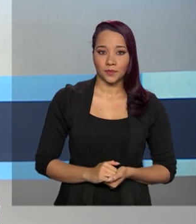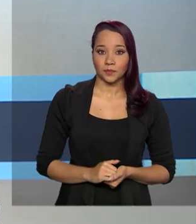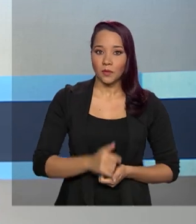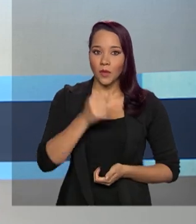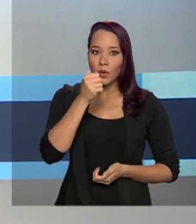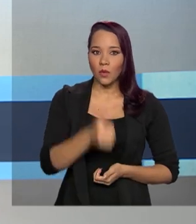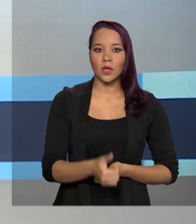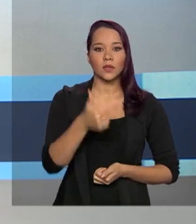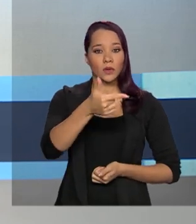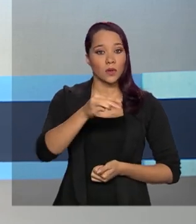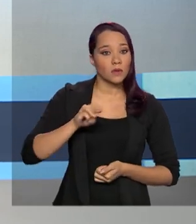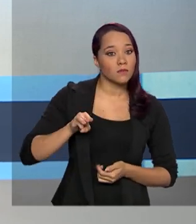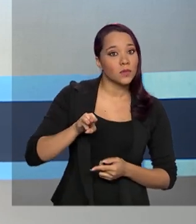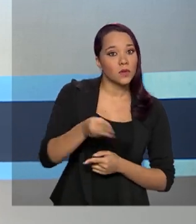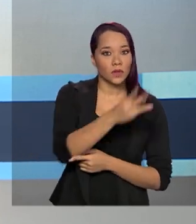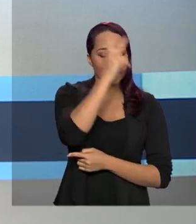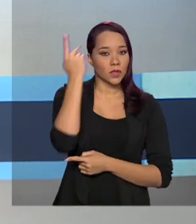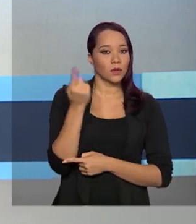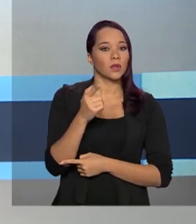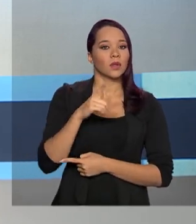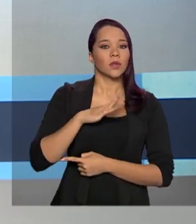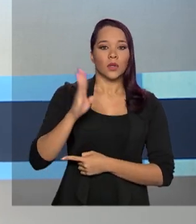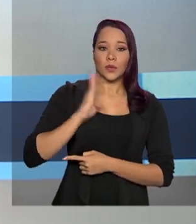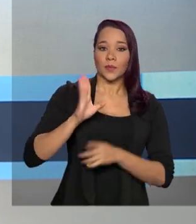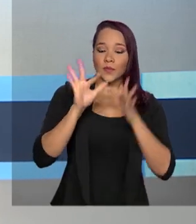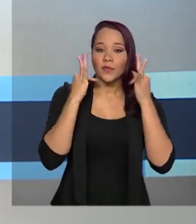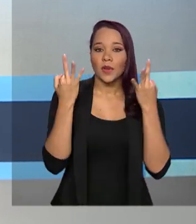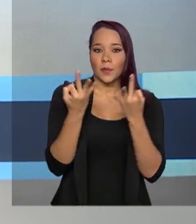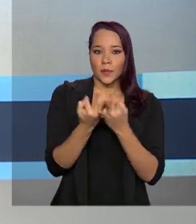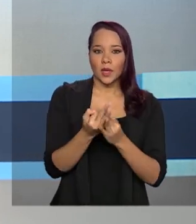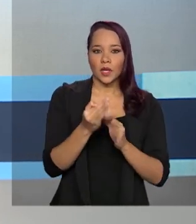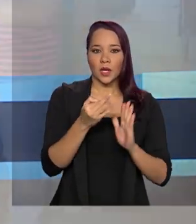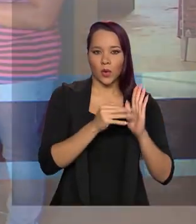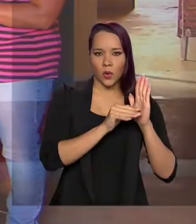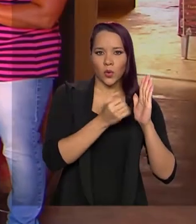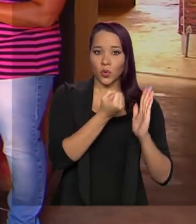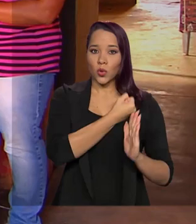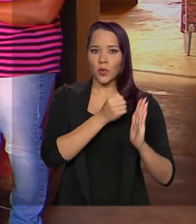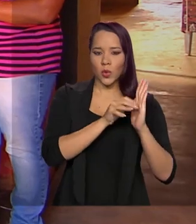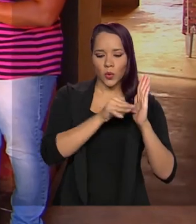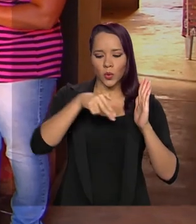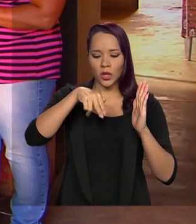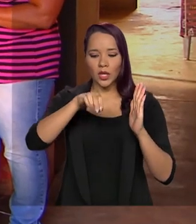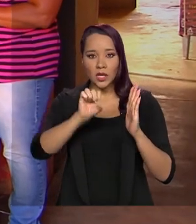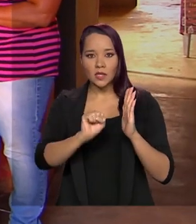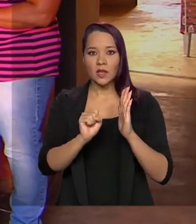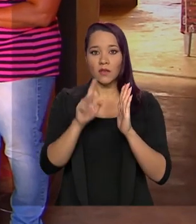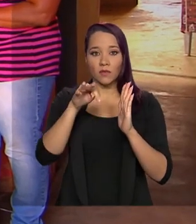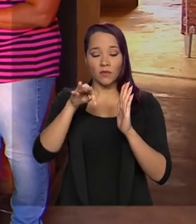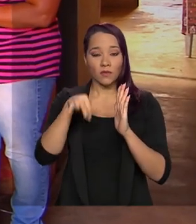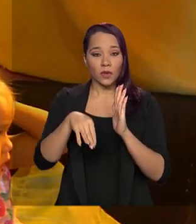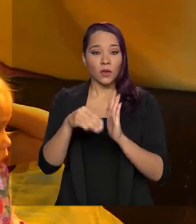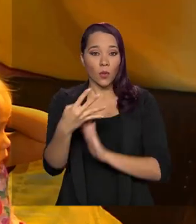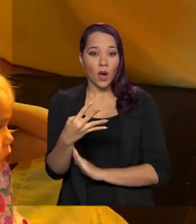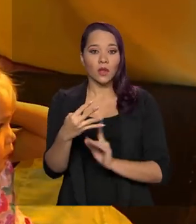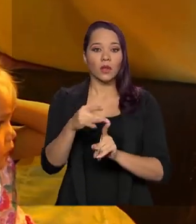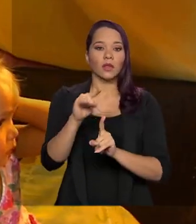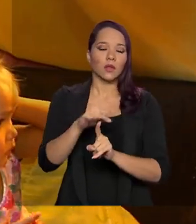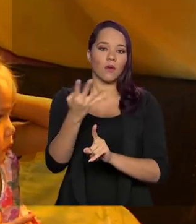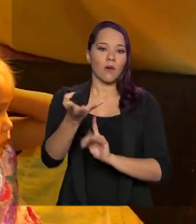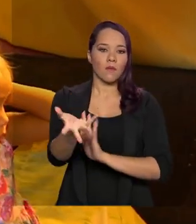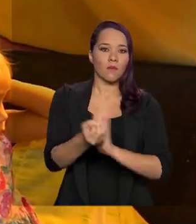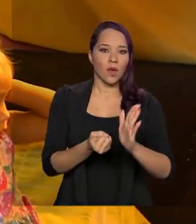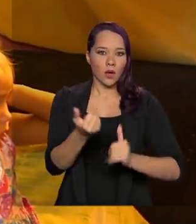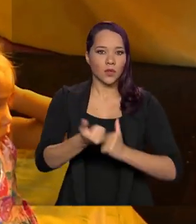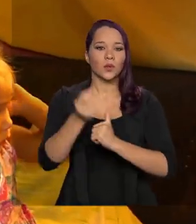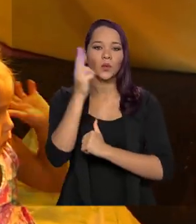Quase 2 milhões de beneficiários do Bolsa Família com o NIS Final 4 recebem hoje a quarta parcela do auxílio emergencial.